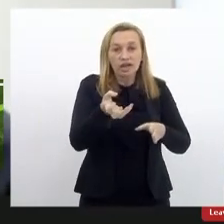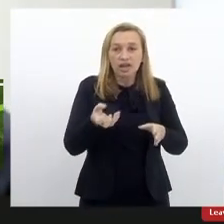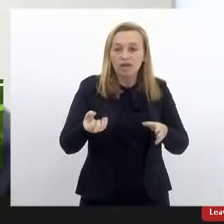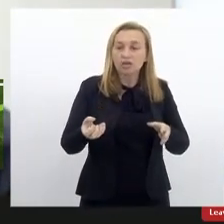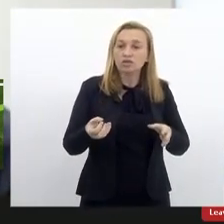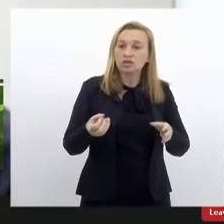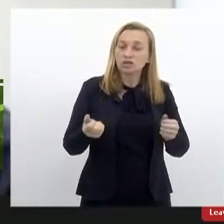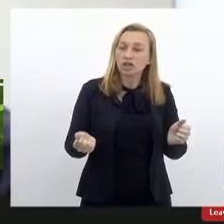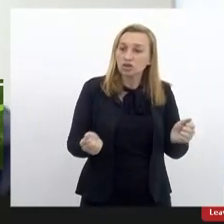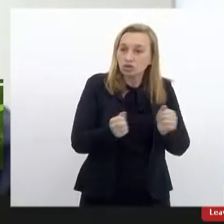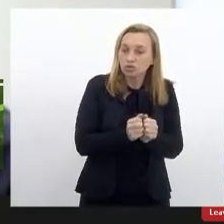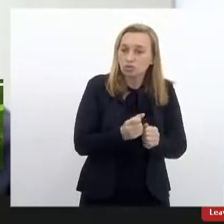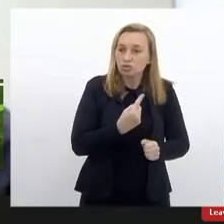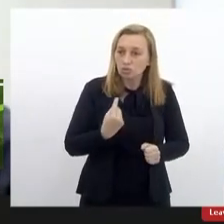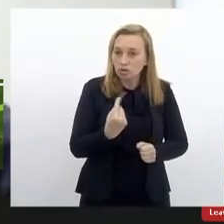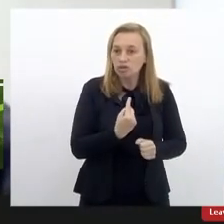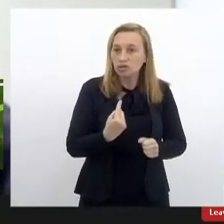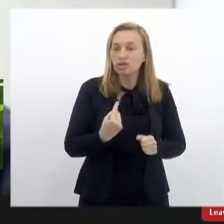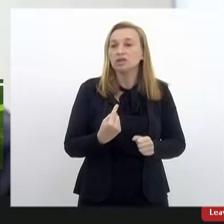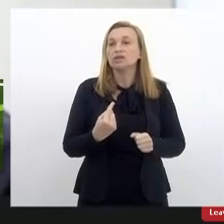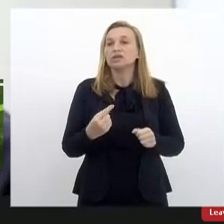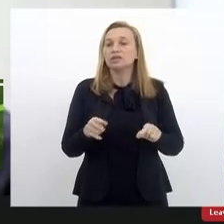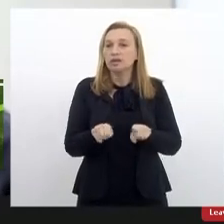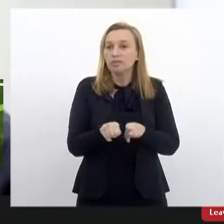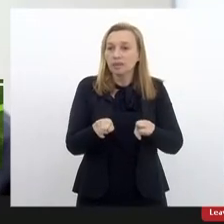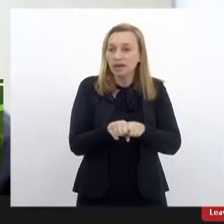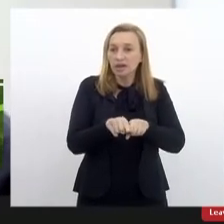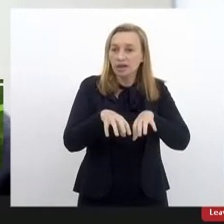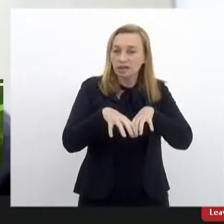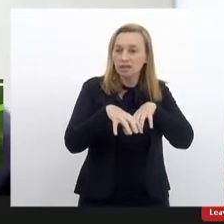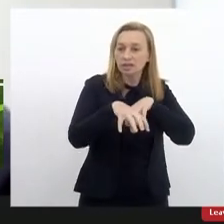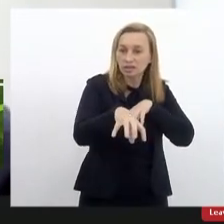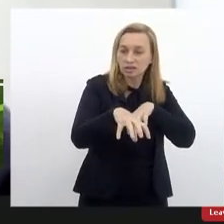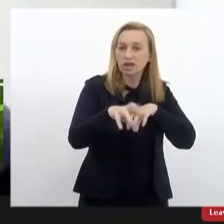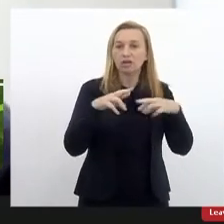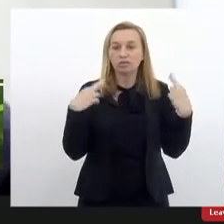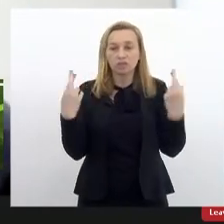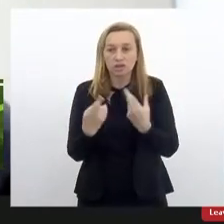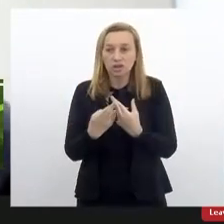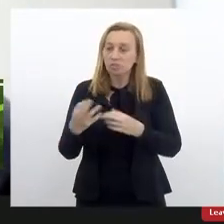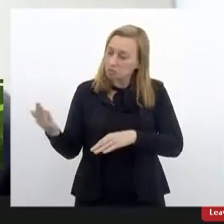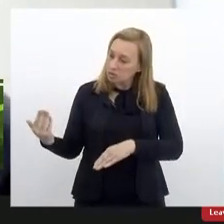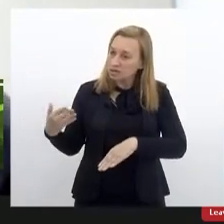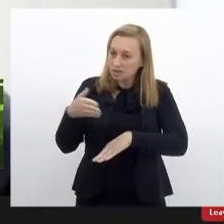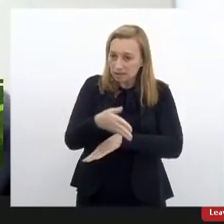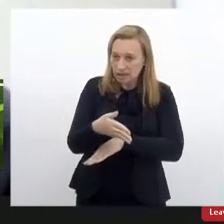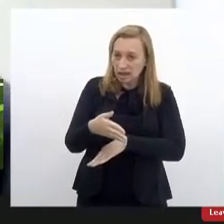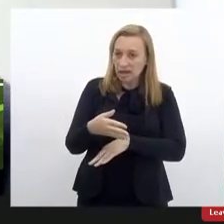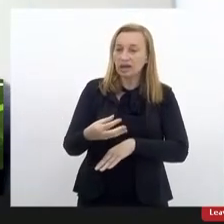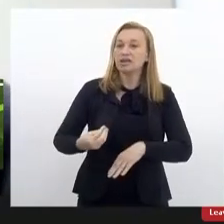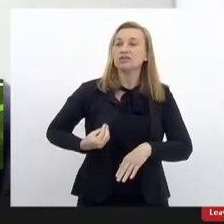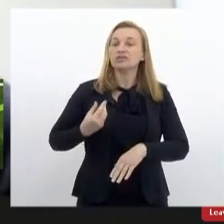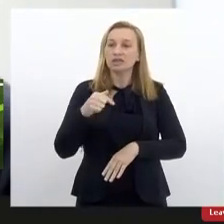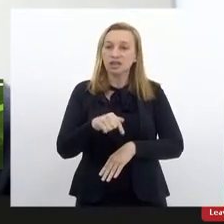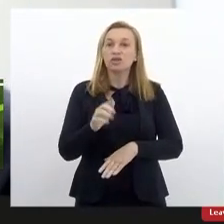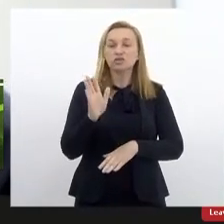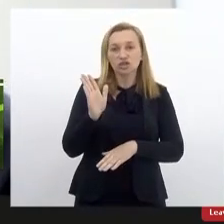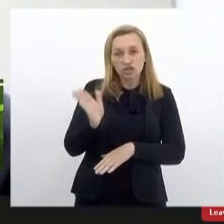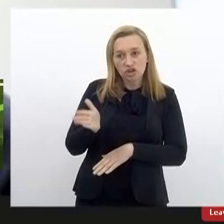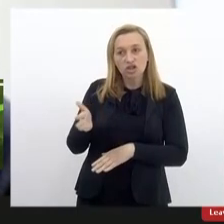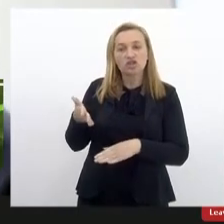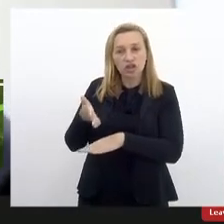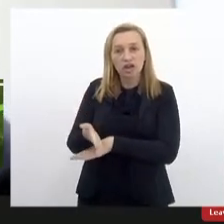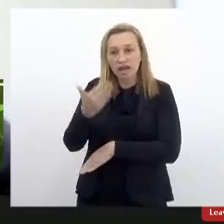estar conosco aqui na sala também, não só acompanhando, que possam entrar e se fazer presentes. Aos que já estão presentes, eu agradeço a